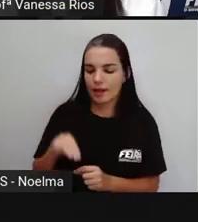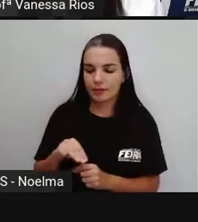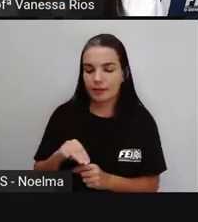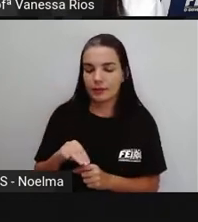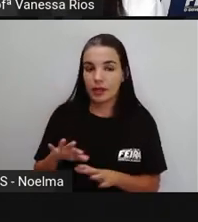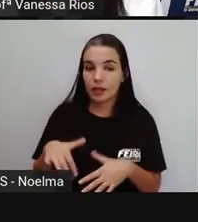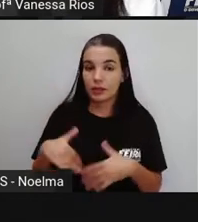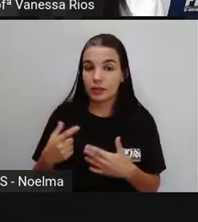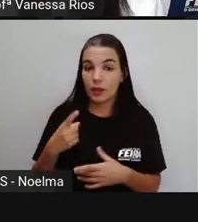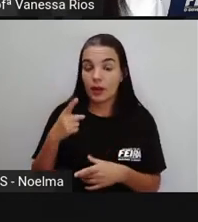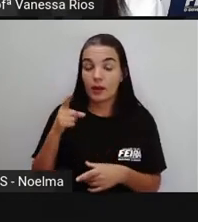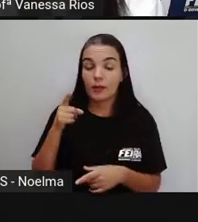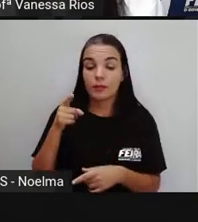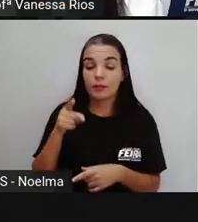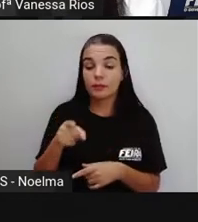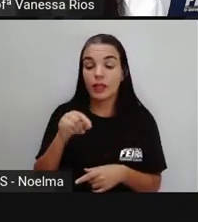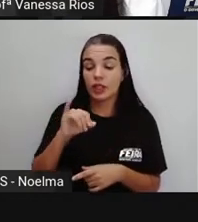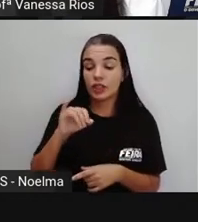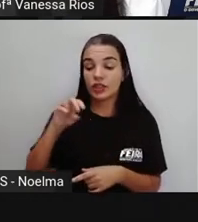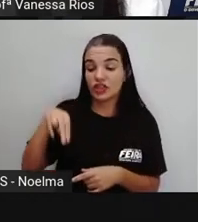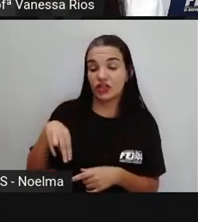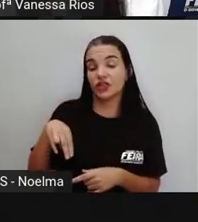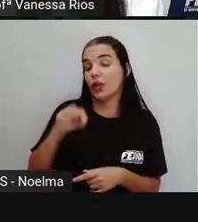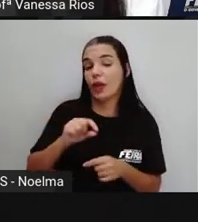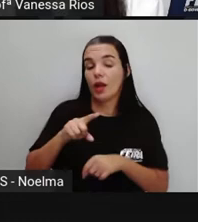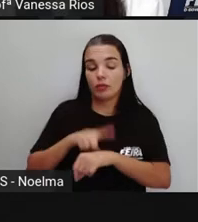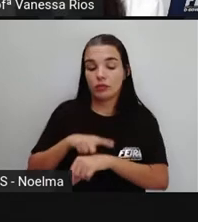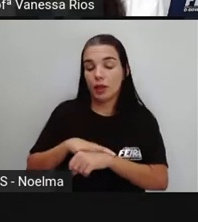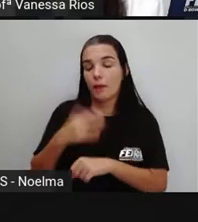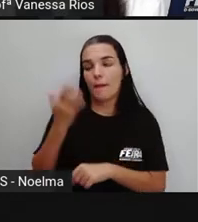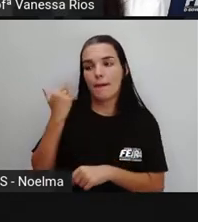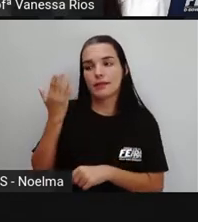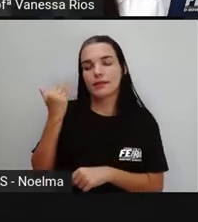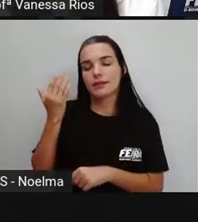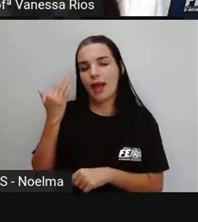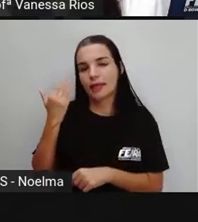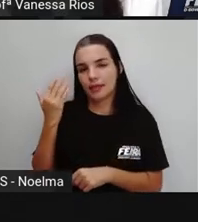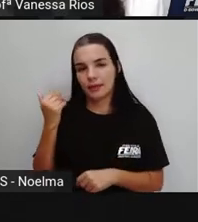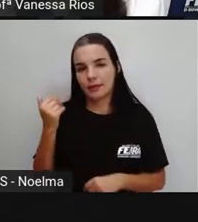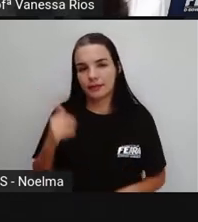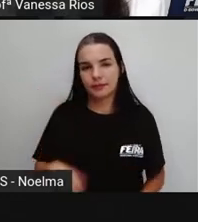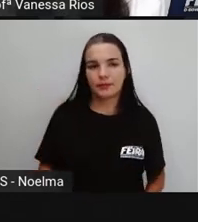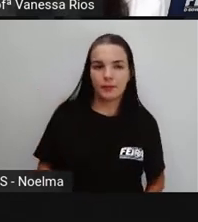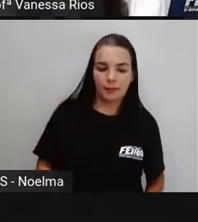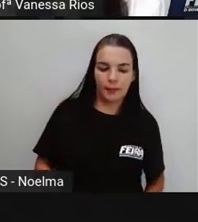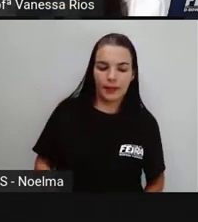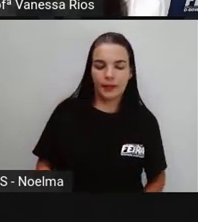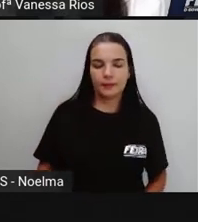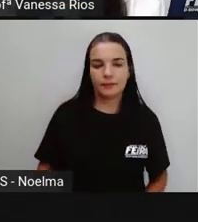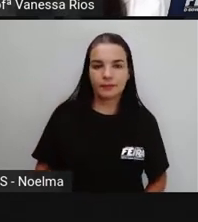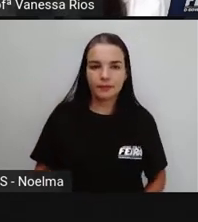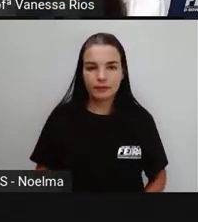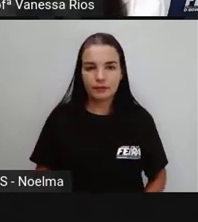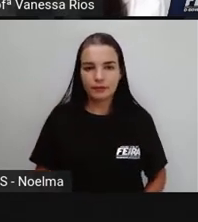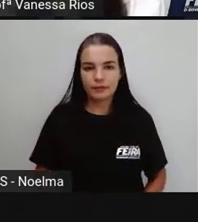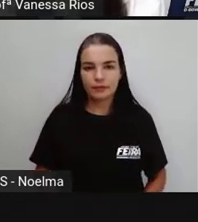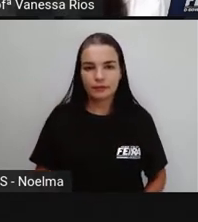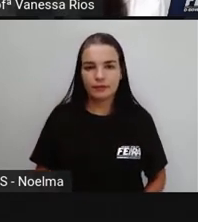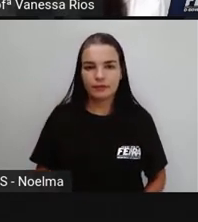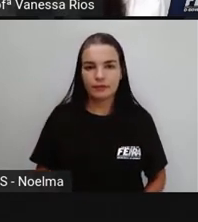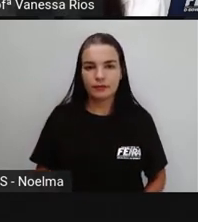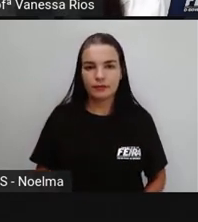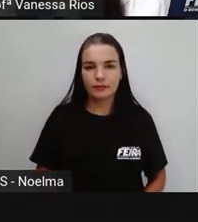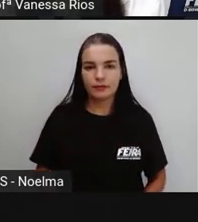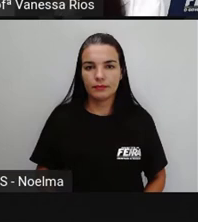Para indicar que estamos aí no tempo pretérito. Estamos no passado. Então, ficou. Eles chegaram.